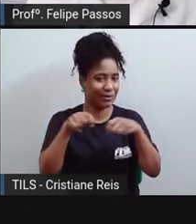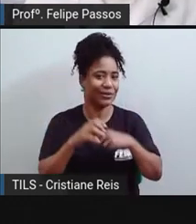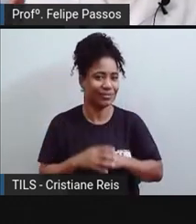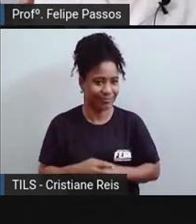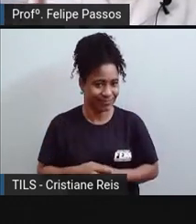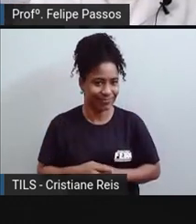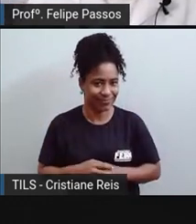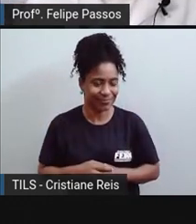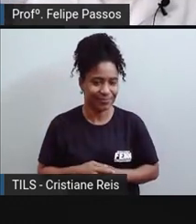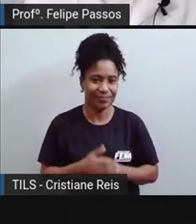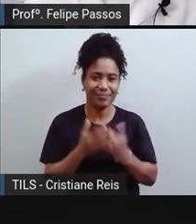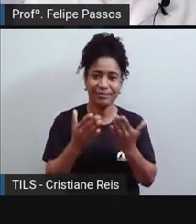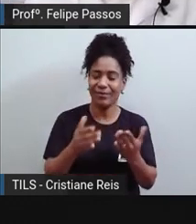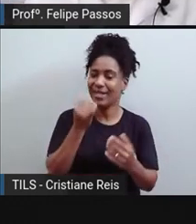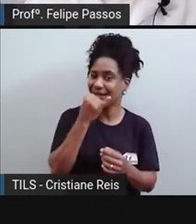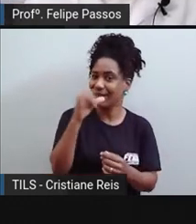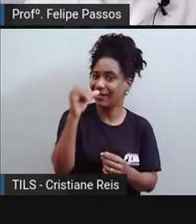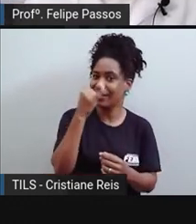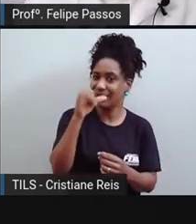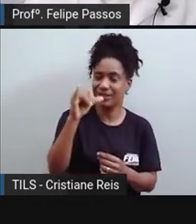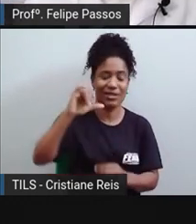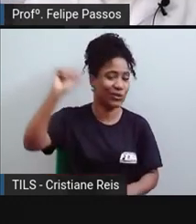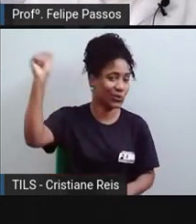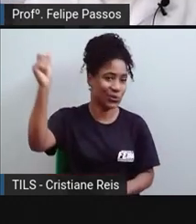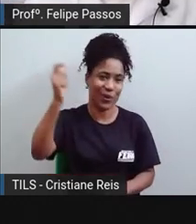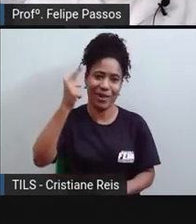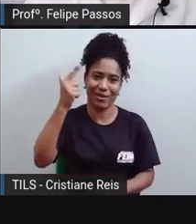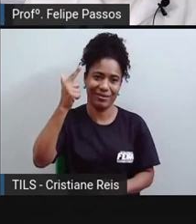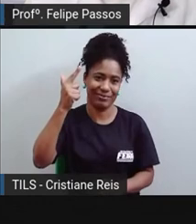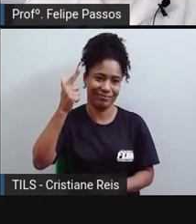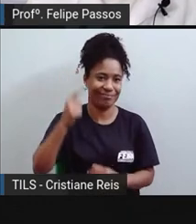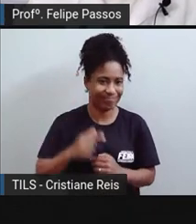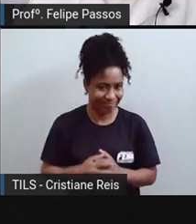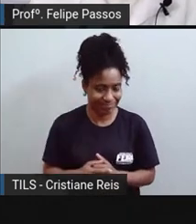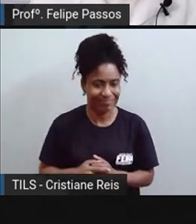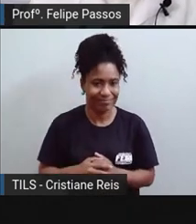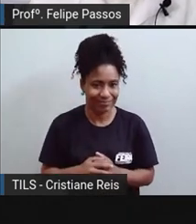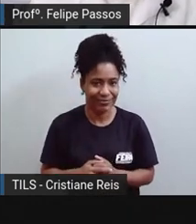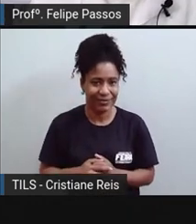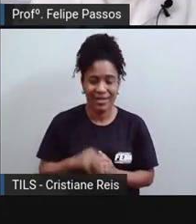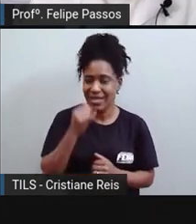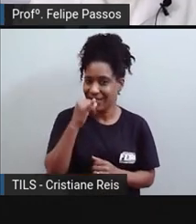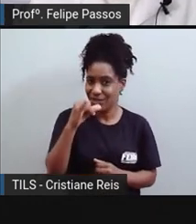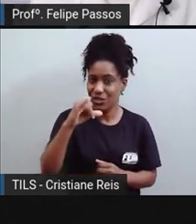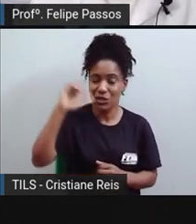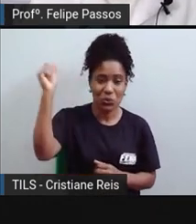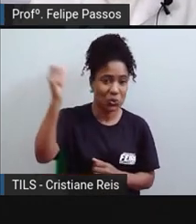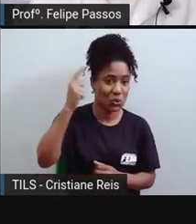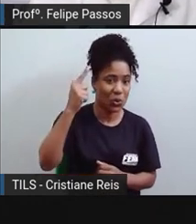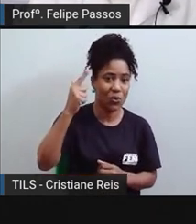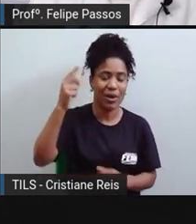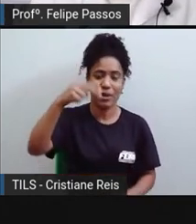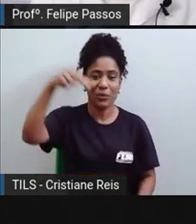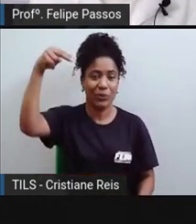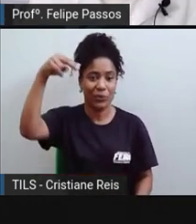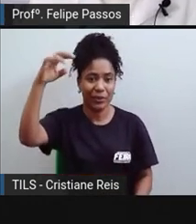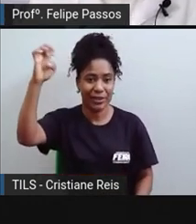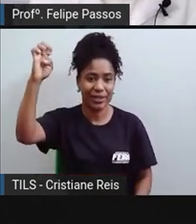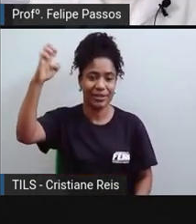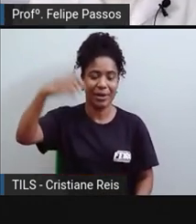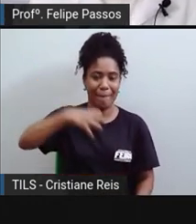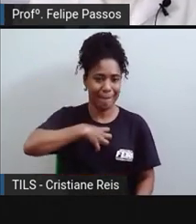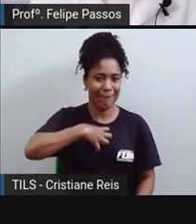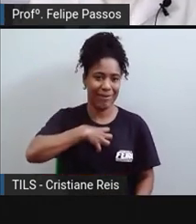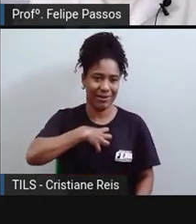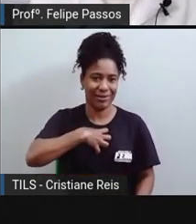nenhum, é energia solar. O Nordeste, a Bahia, tem uma insolação muito